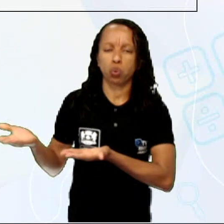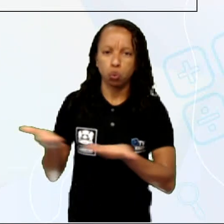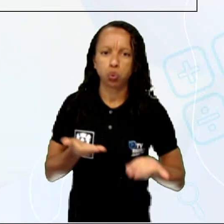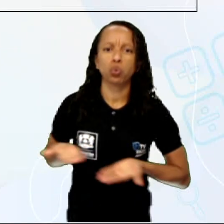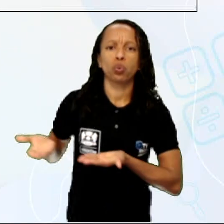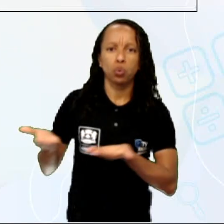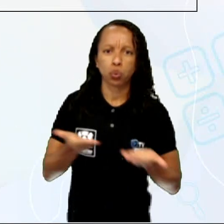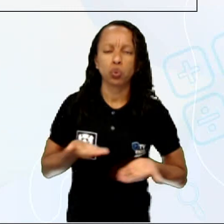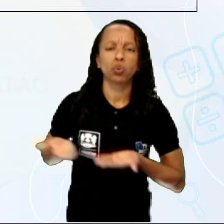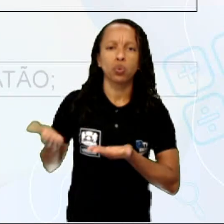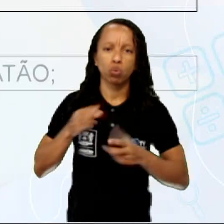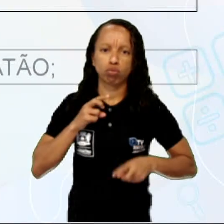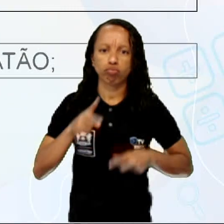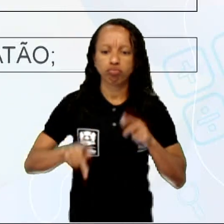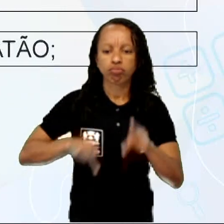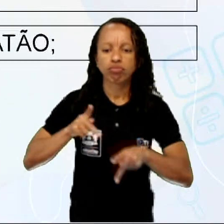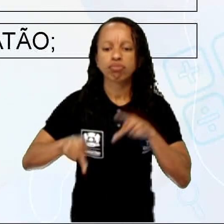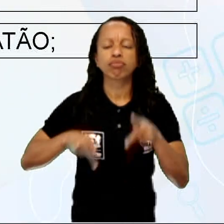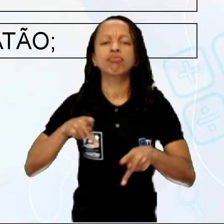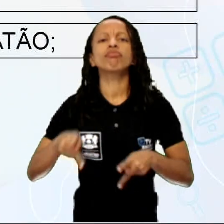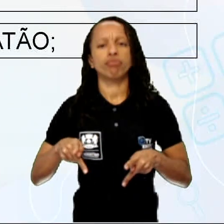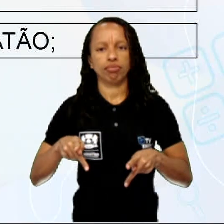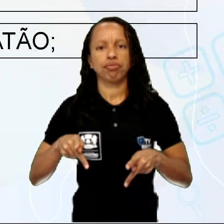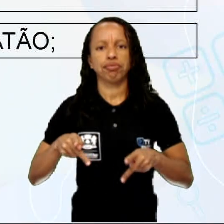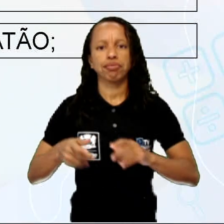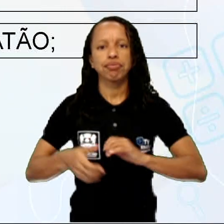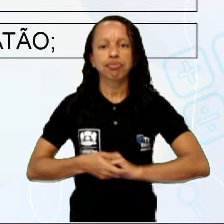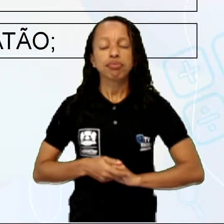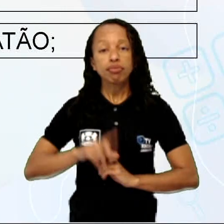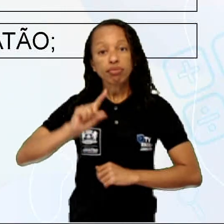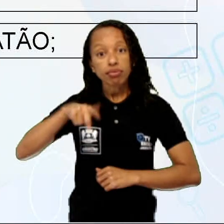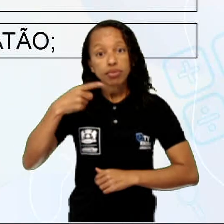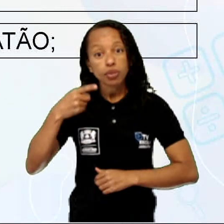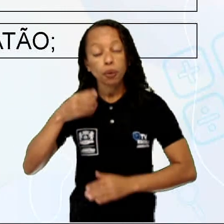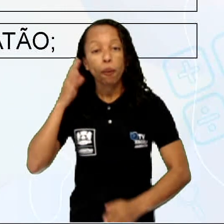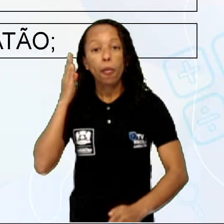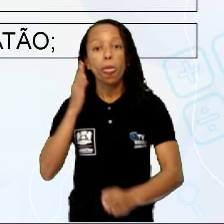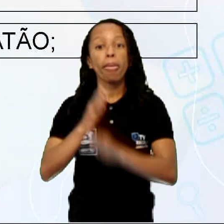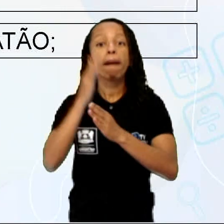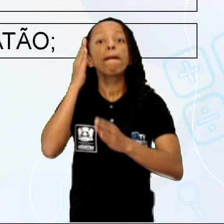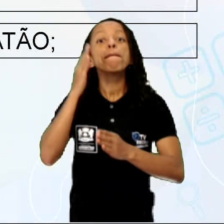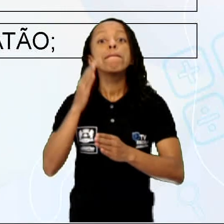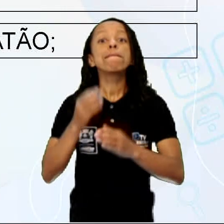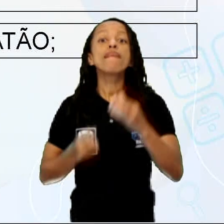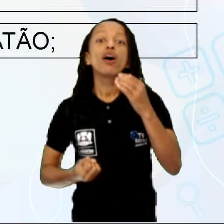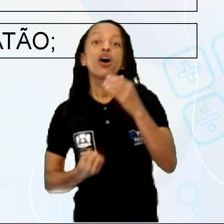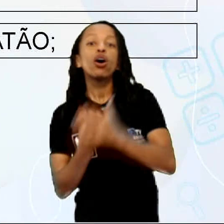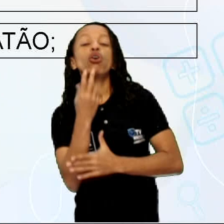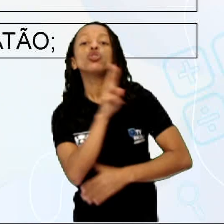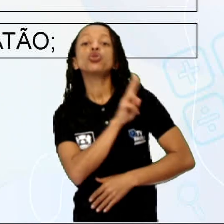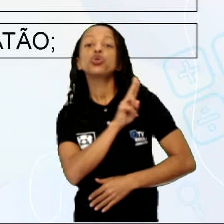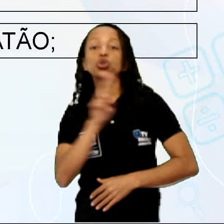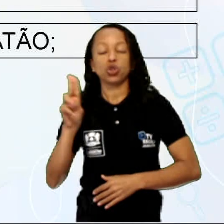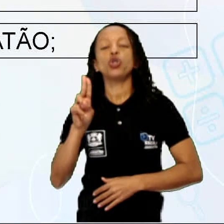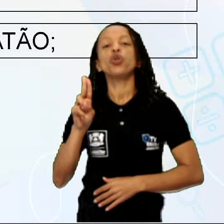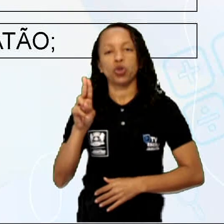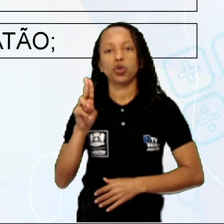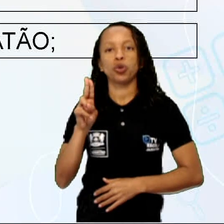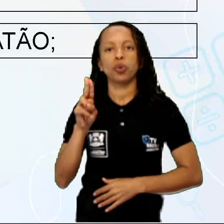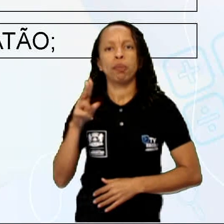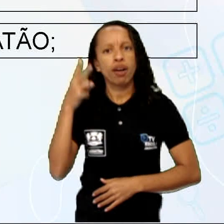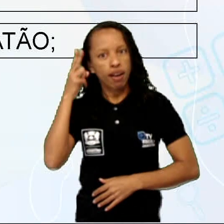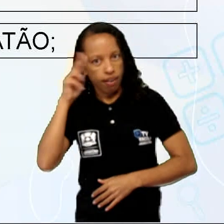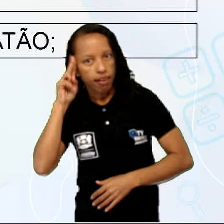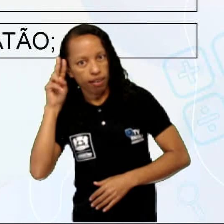vez mais aqui para a cidade. Depois, gente descobriu a origem do nome Iapoatã. Lembra que é da árvore?